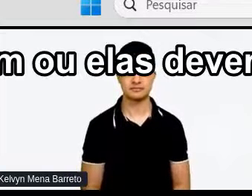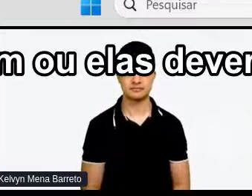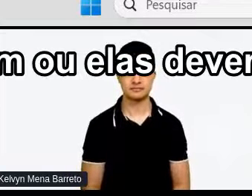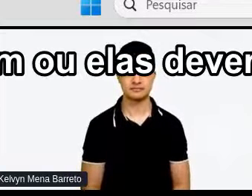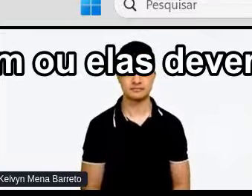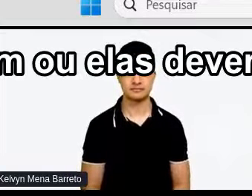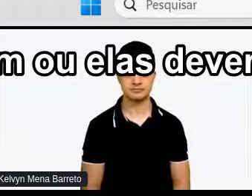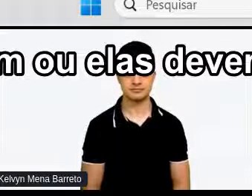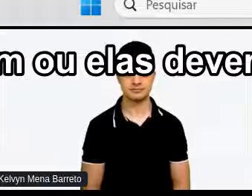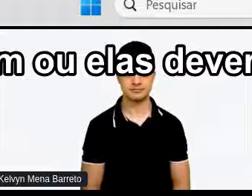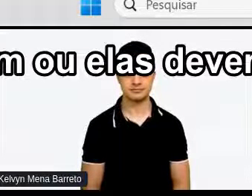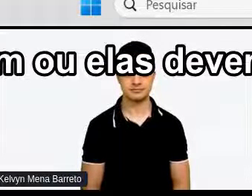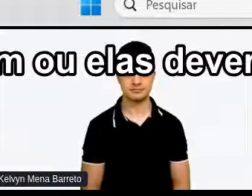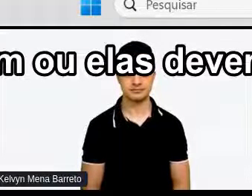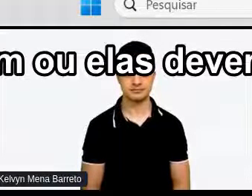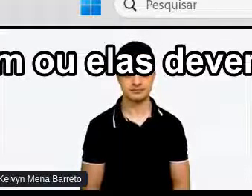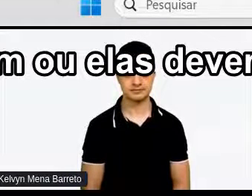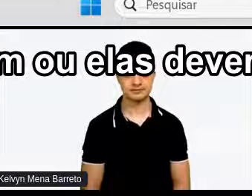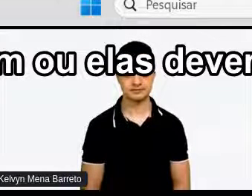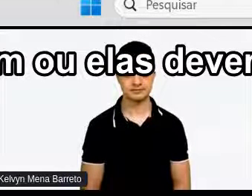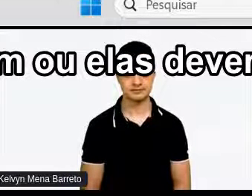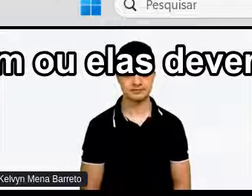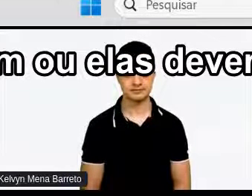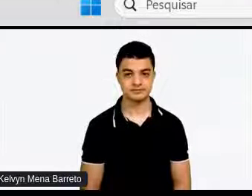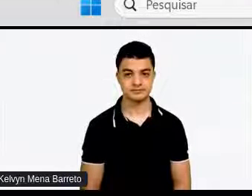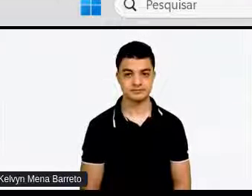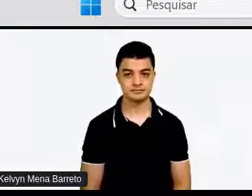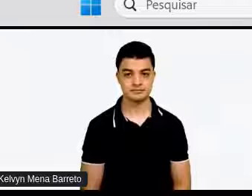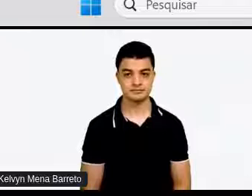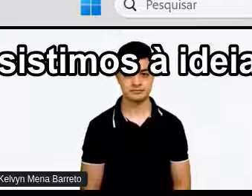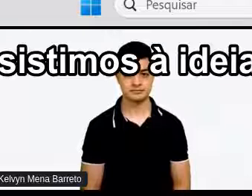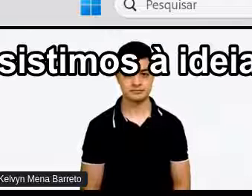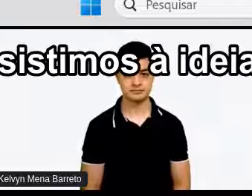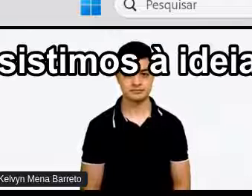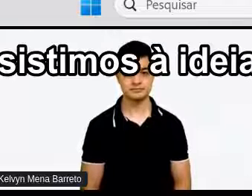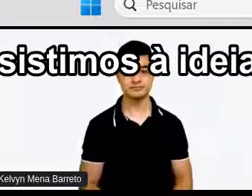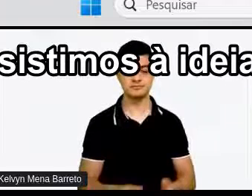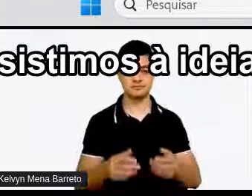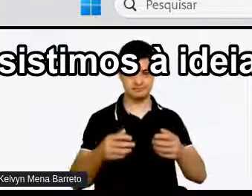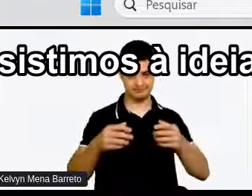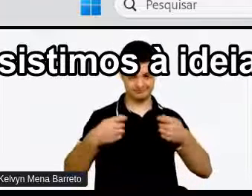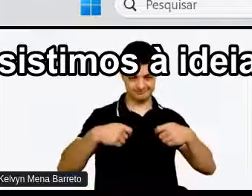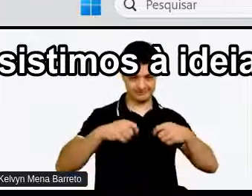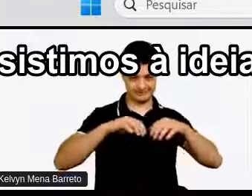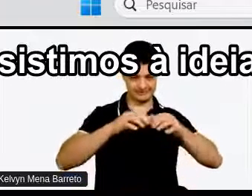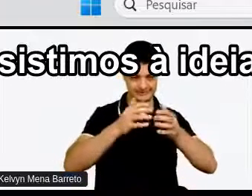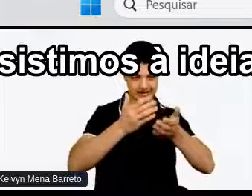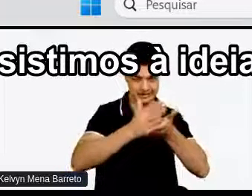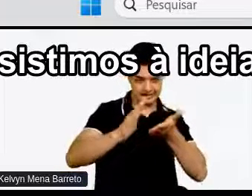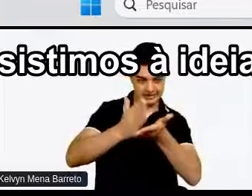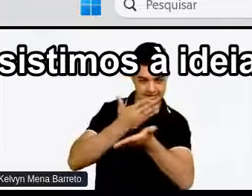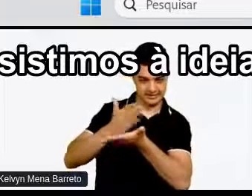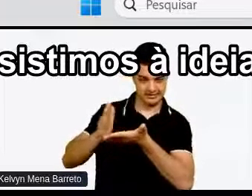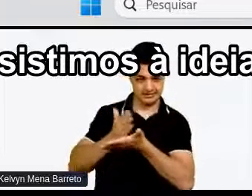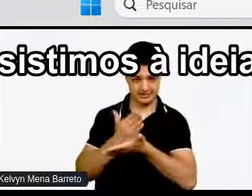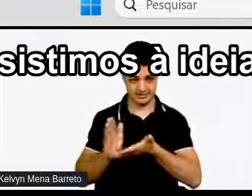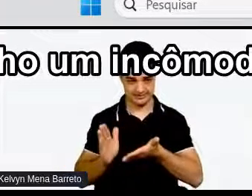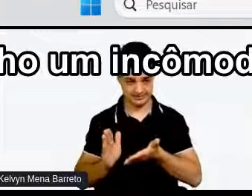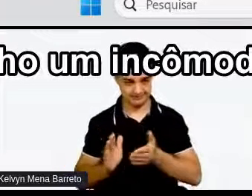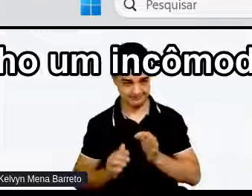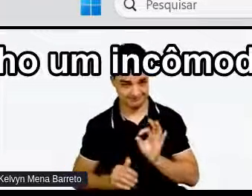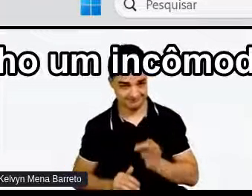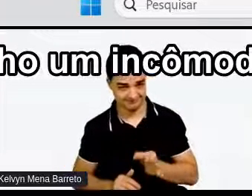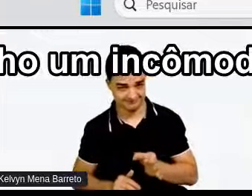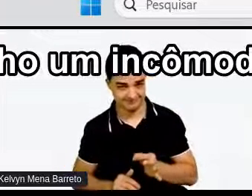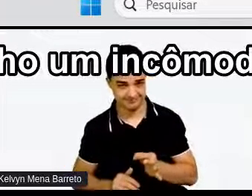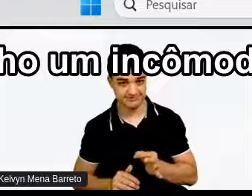separam Ou elas deveriam nos separar uns dos outros? Nós resistimos à ideia da diferença no outro?